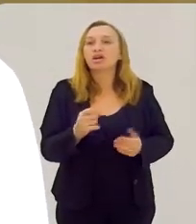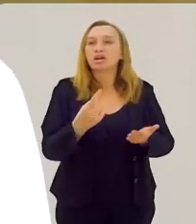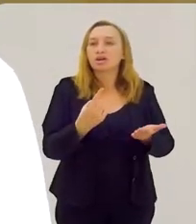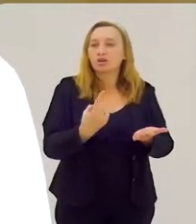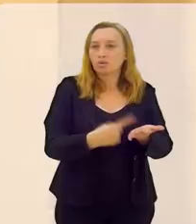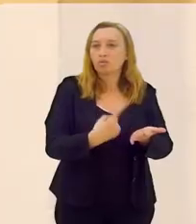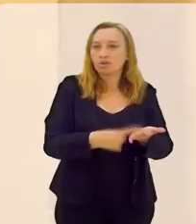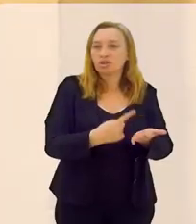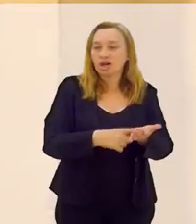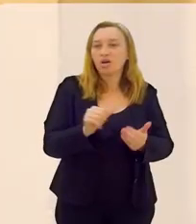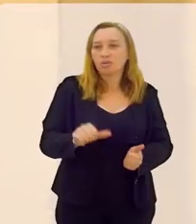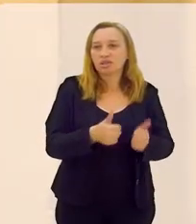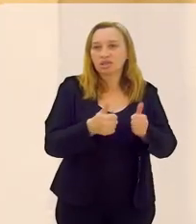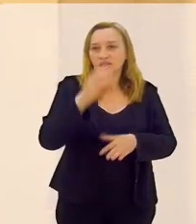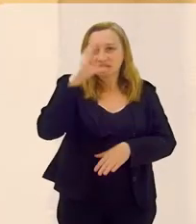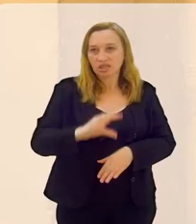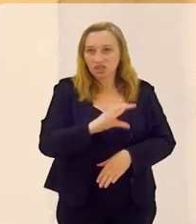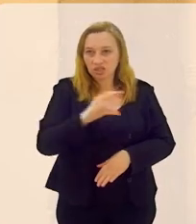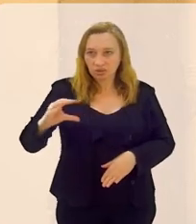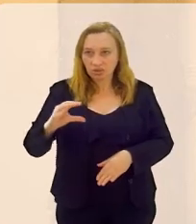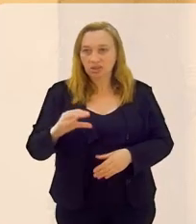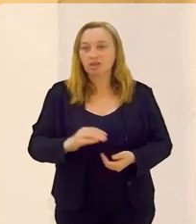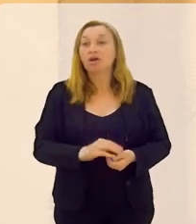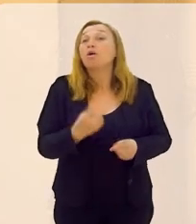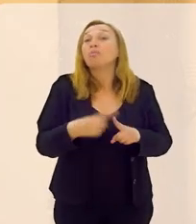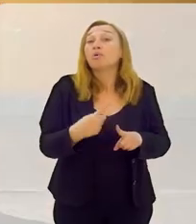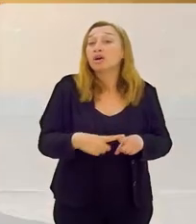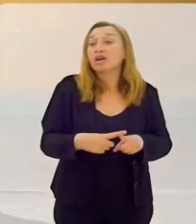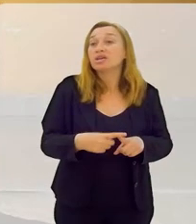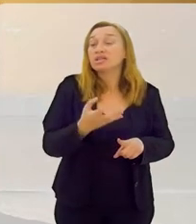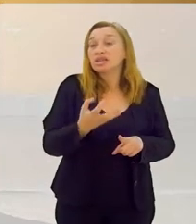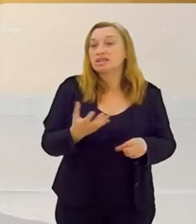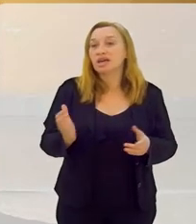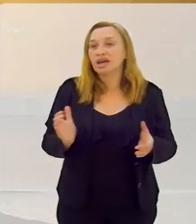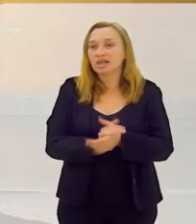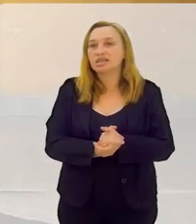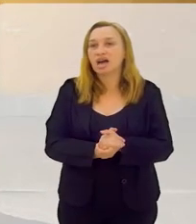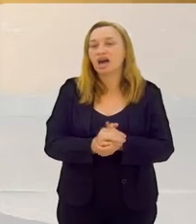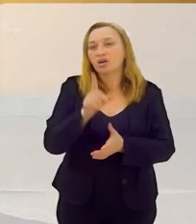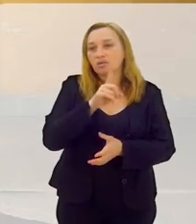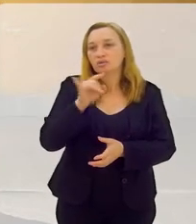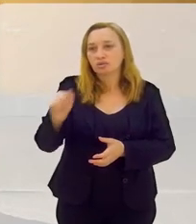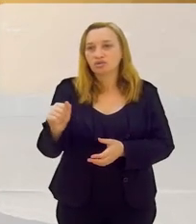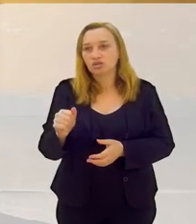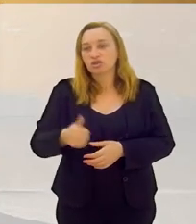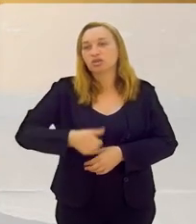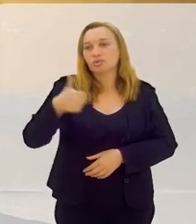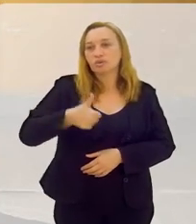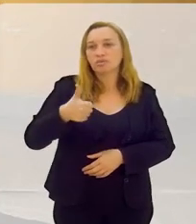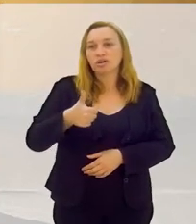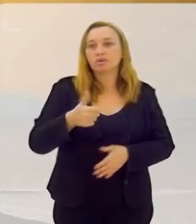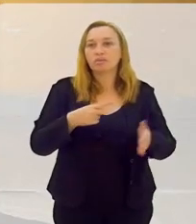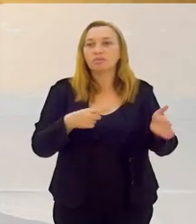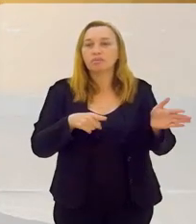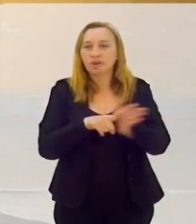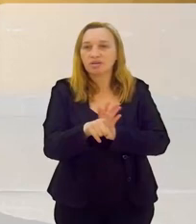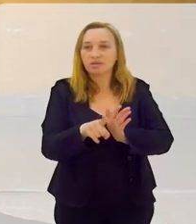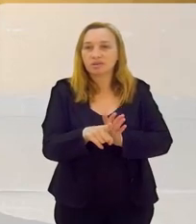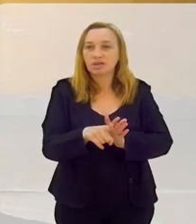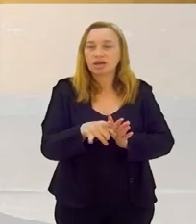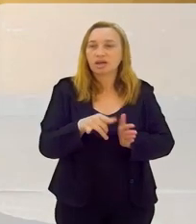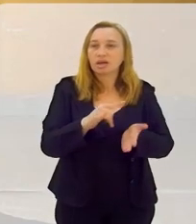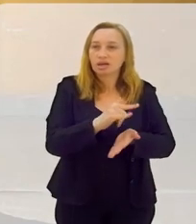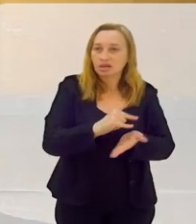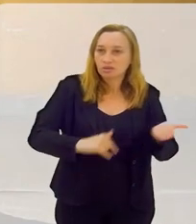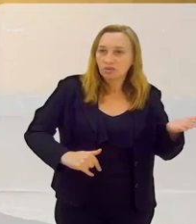Marcar o batizado na igreja católica. Porque se ele quiser casar um dia, a primeira coisa que vão perguntar é